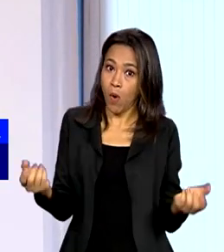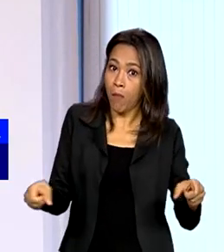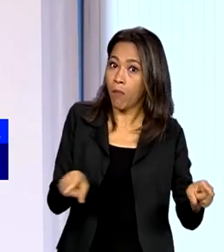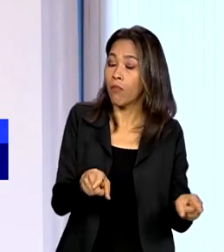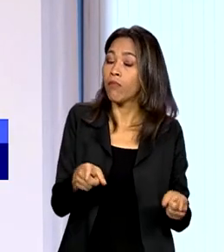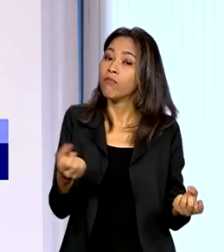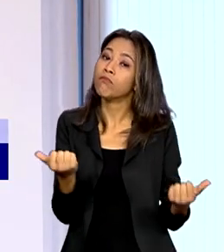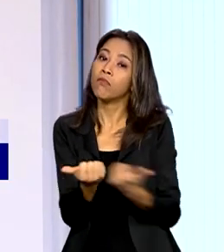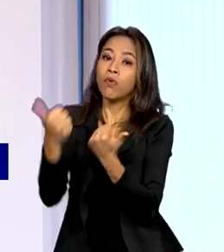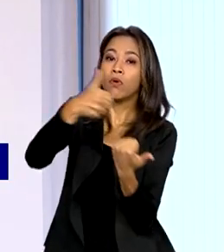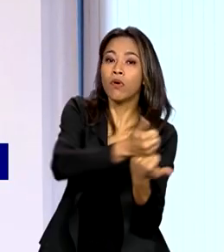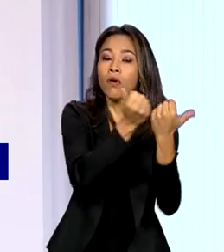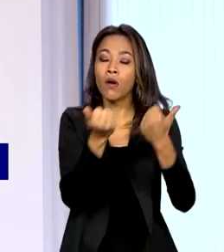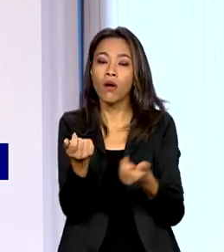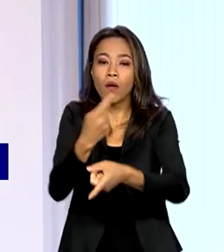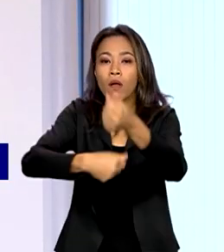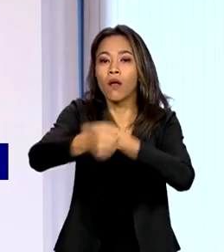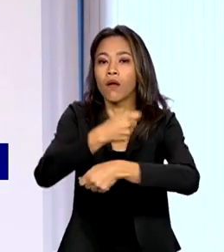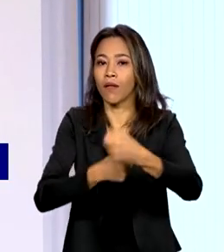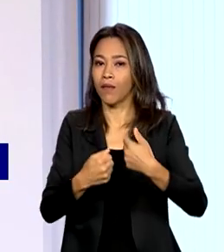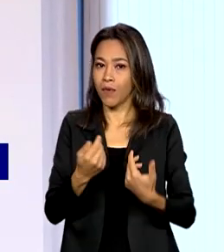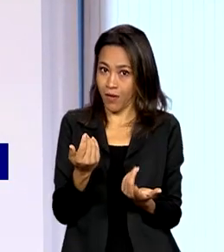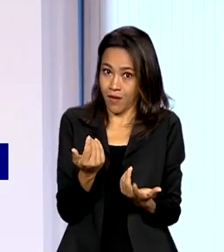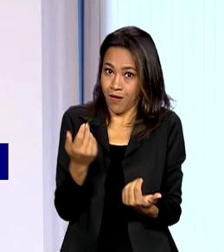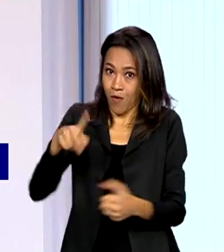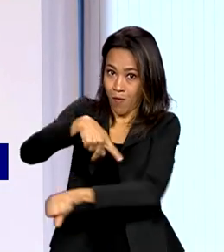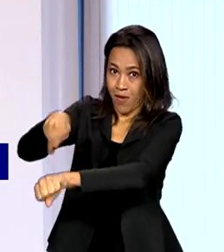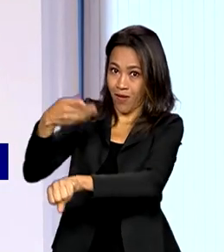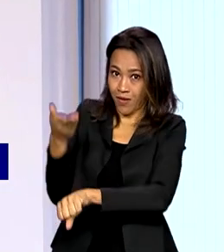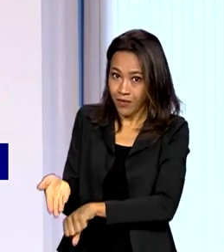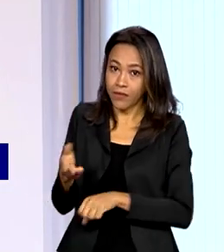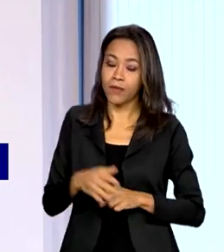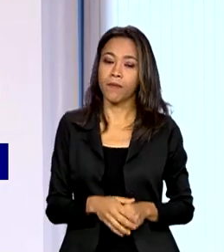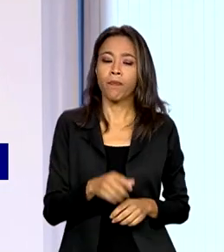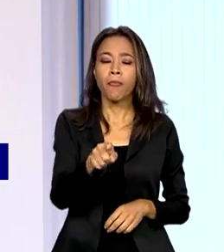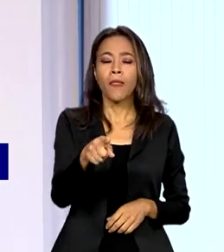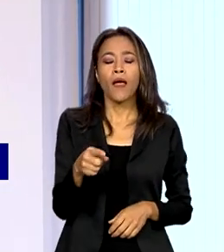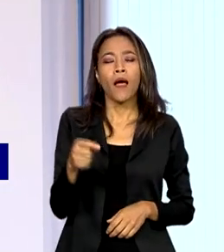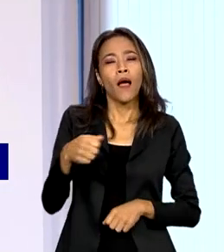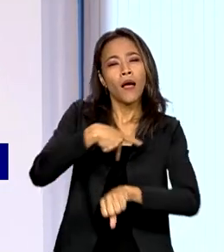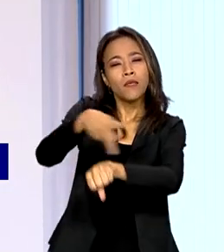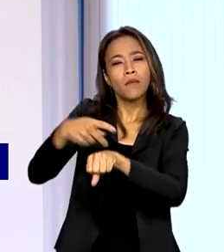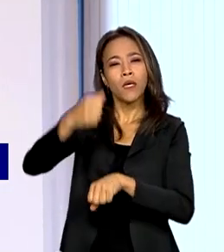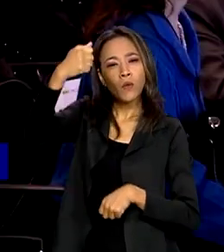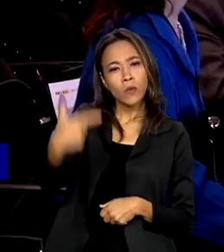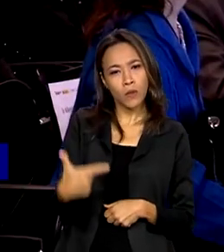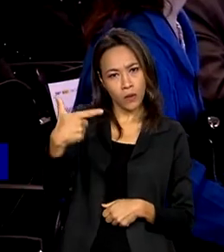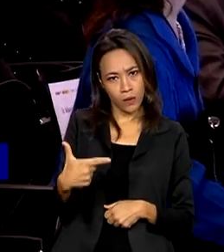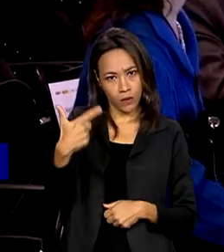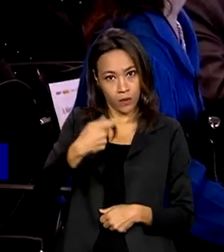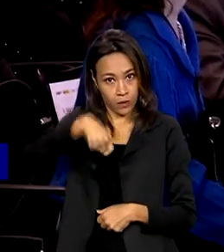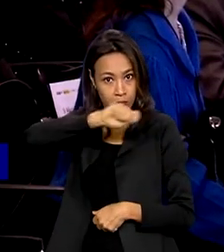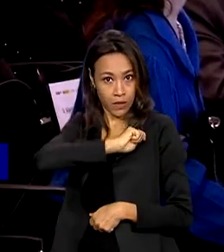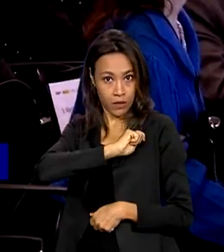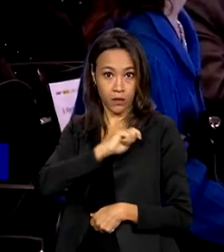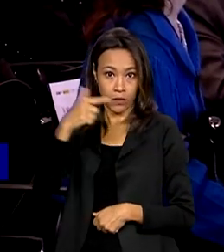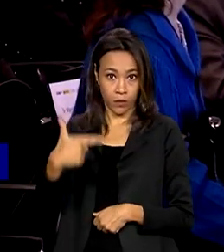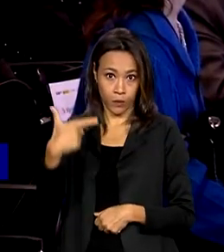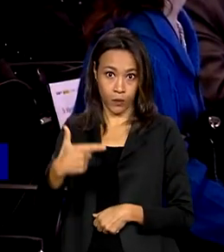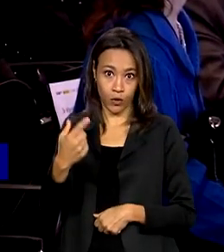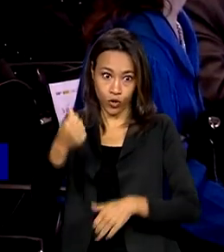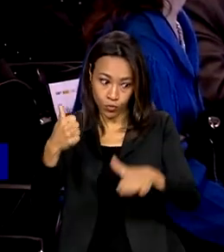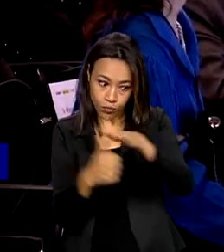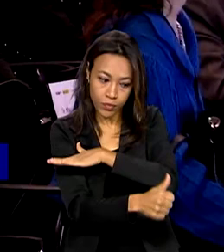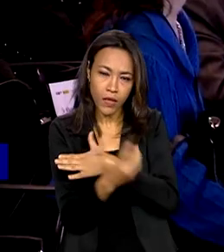europeu. A Espanha é o segundo maior investidor estrangeiro no Brasil. Queremos atrair uma